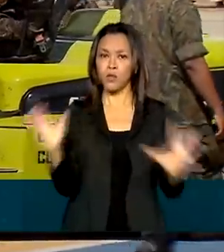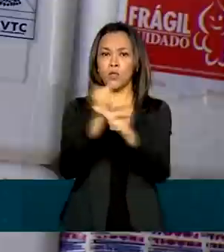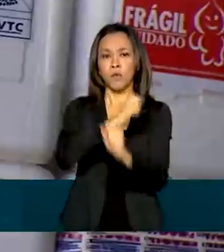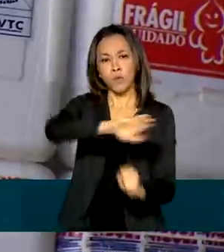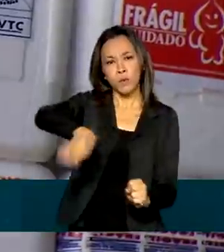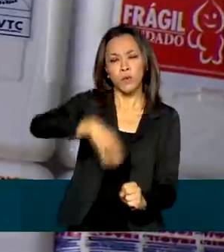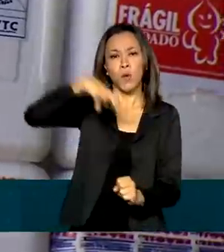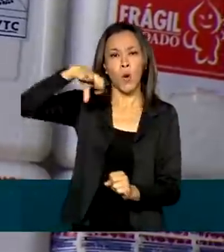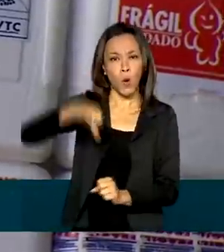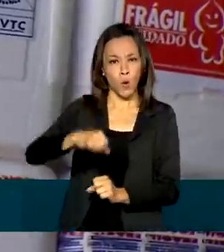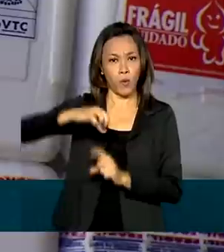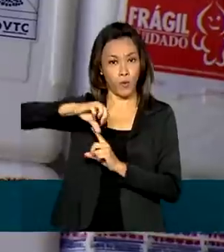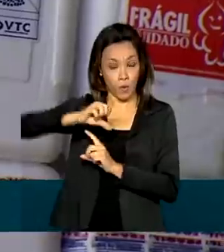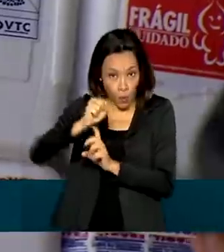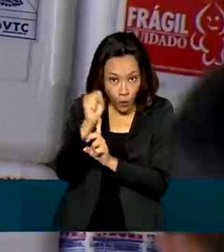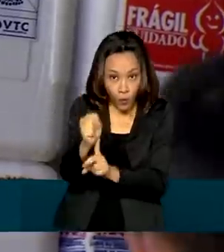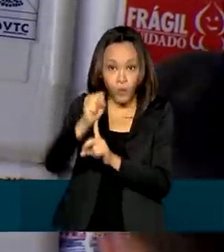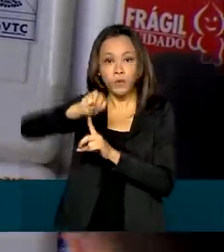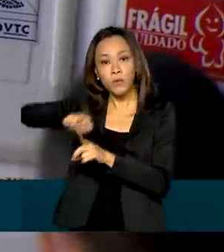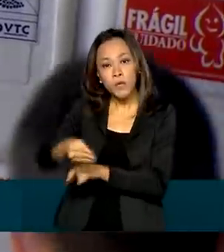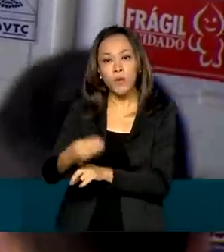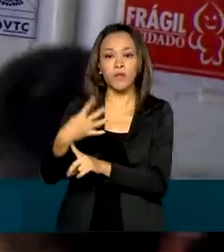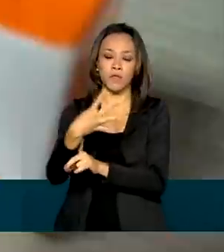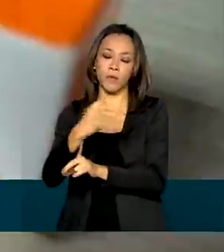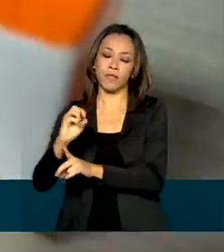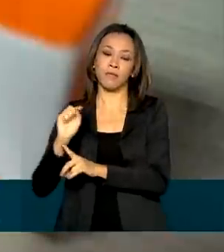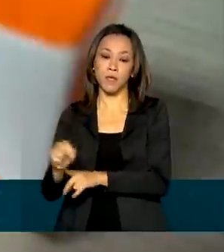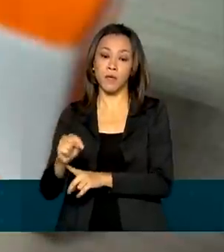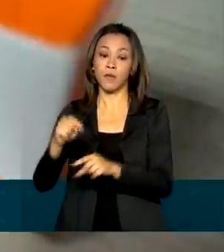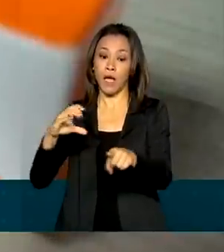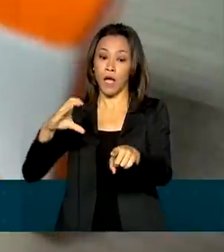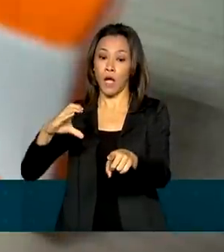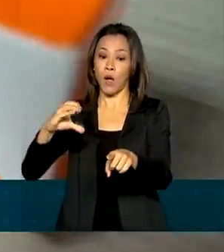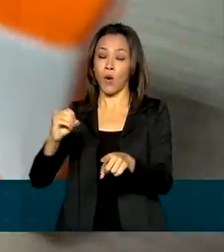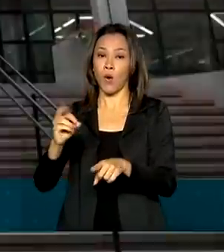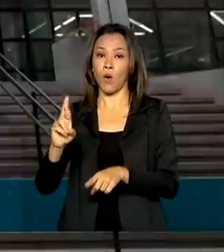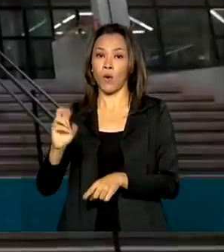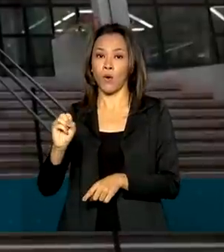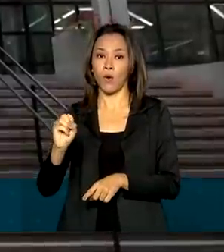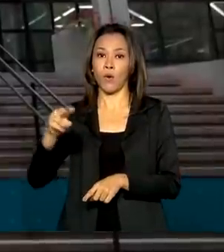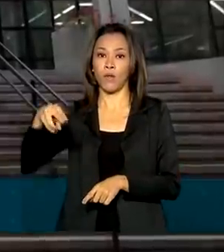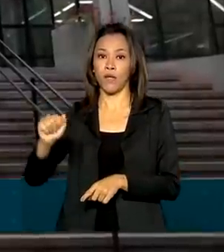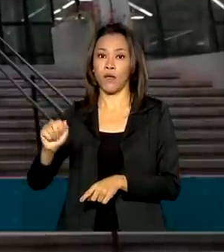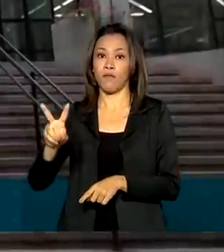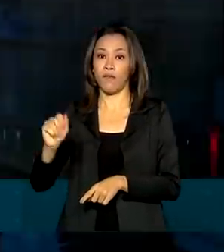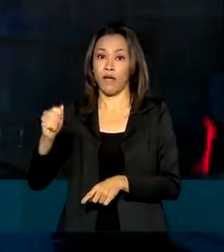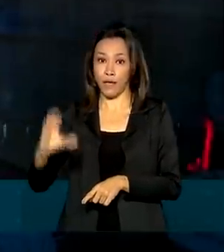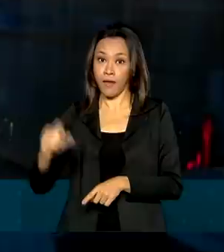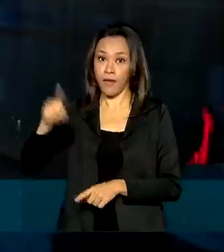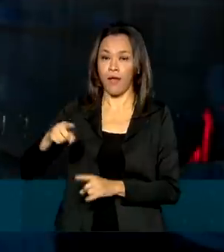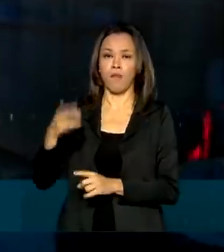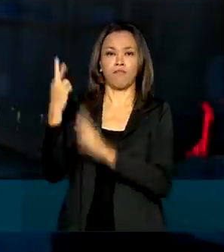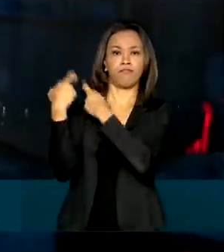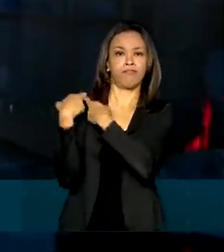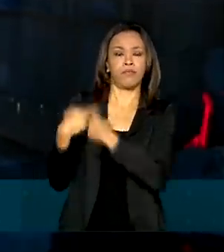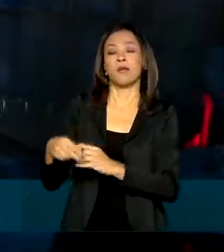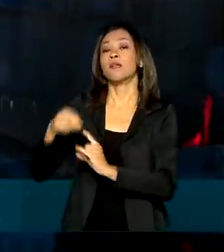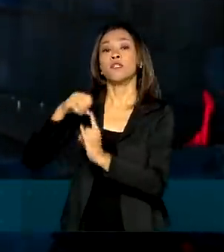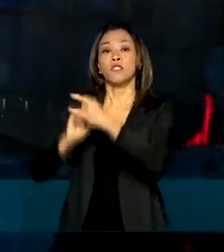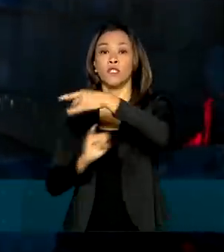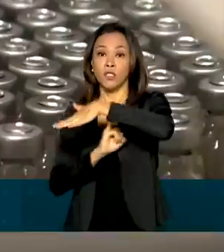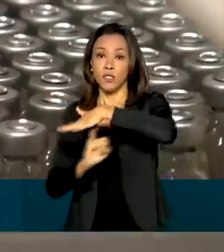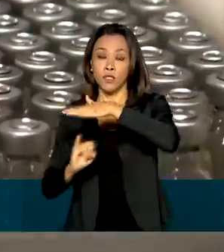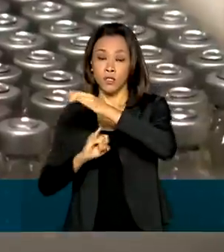8 milhões e 400 mil são da Coronavac, fabricadas pelo Instituto Butantan. E 728